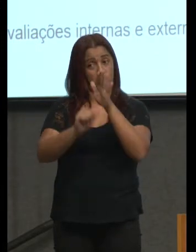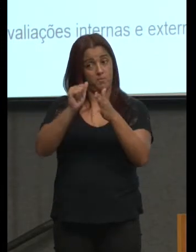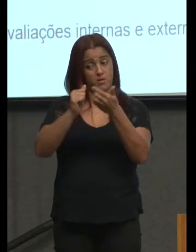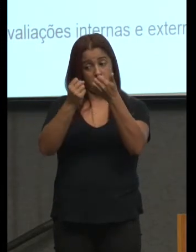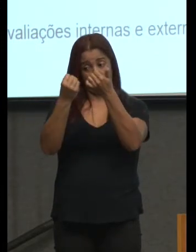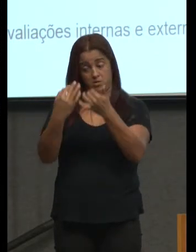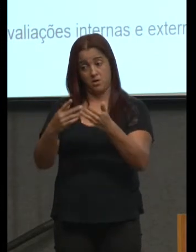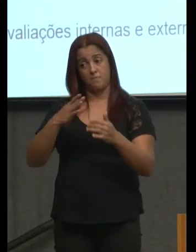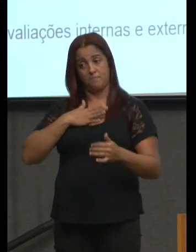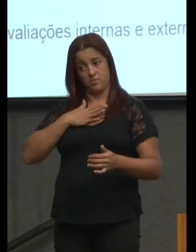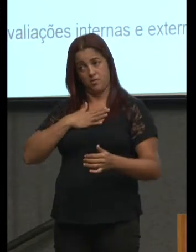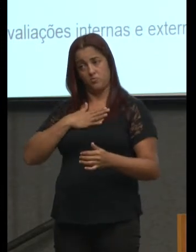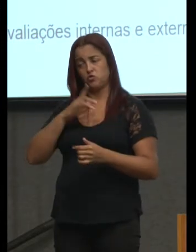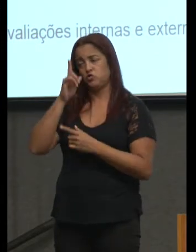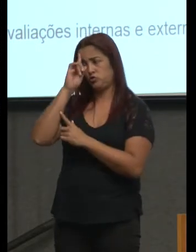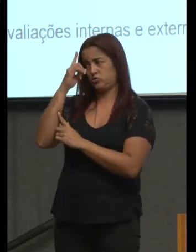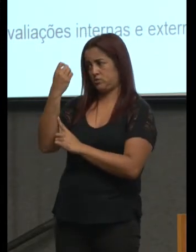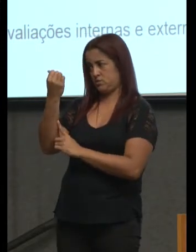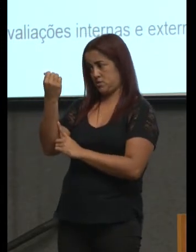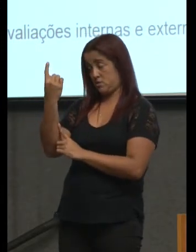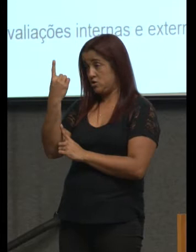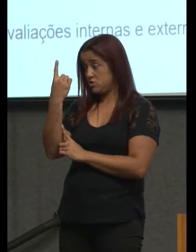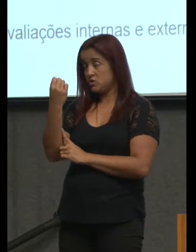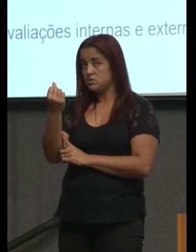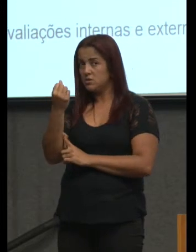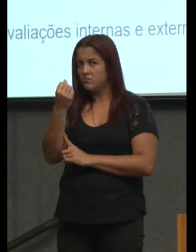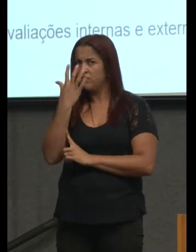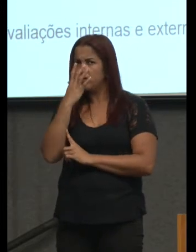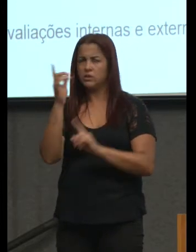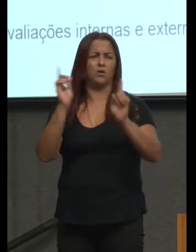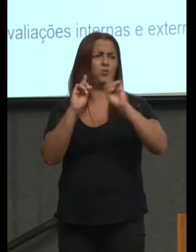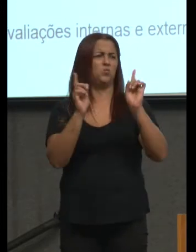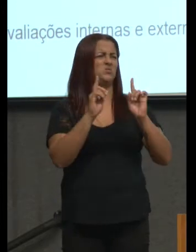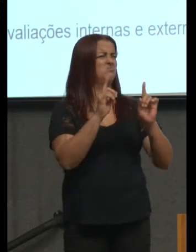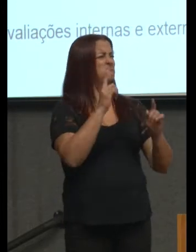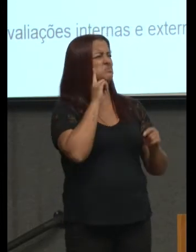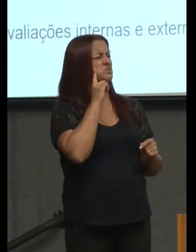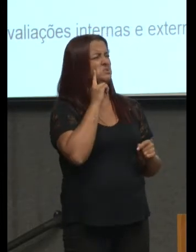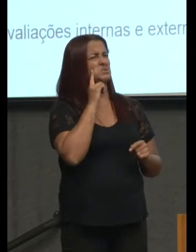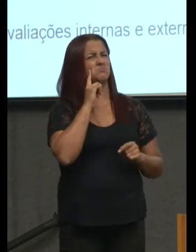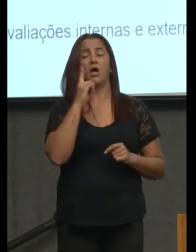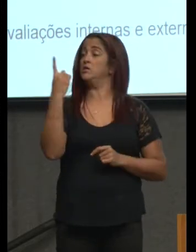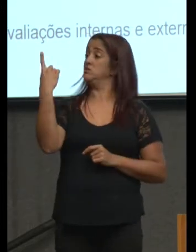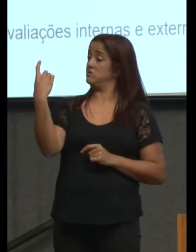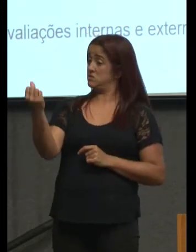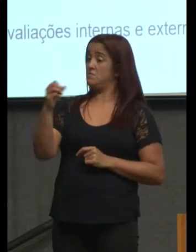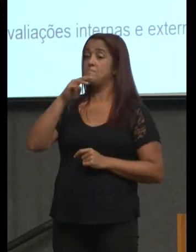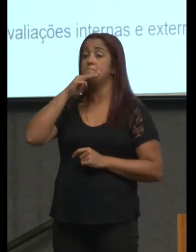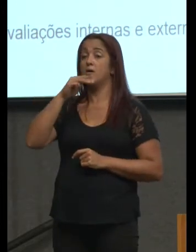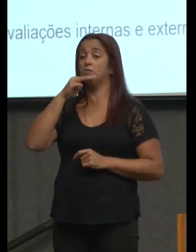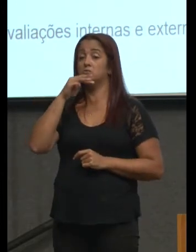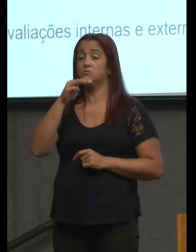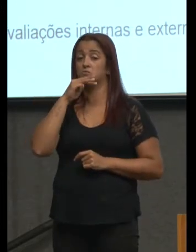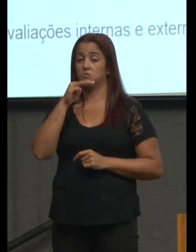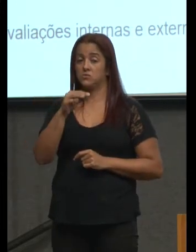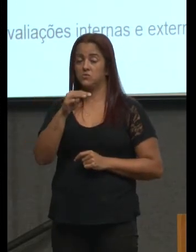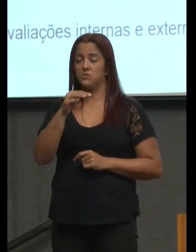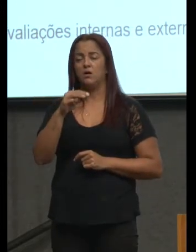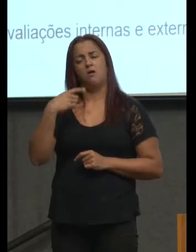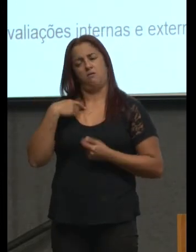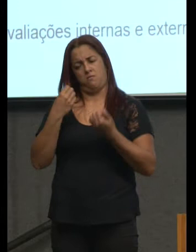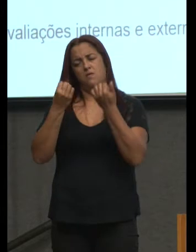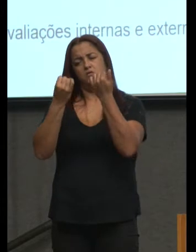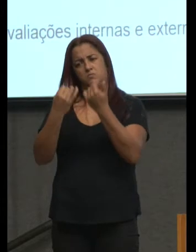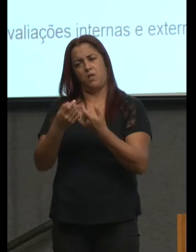do dia 16 de fevereiro 16 de fevereiro não foi bom março 16 de março eu falei um pouco